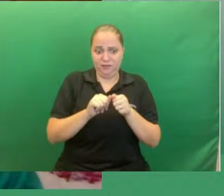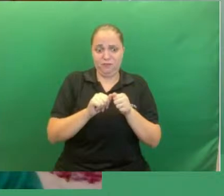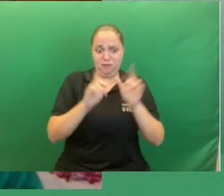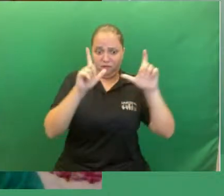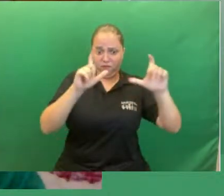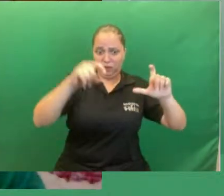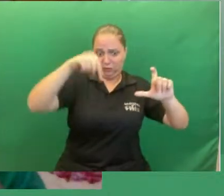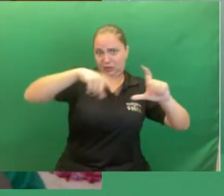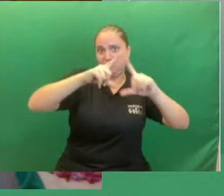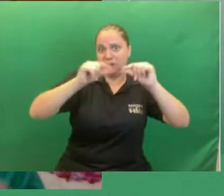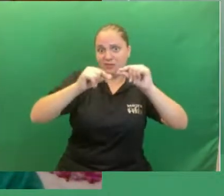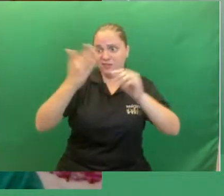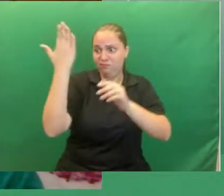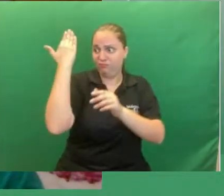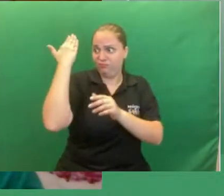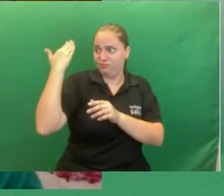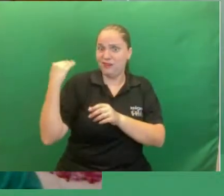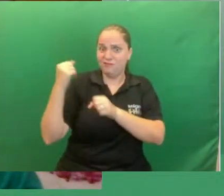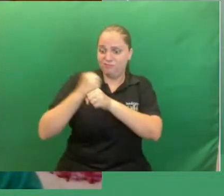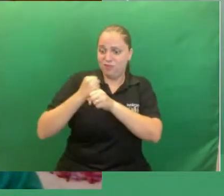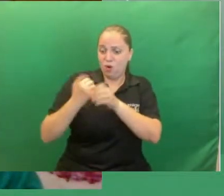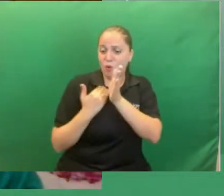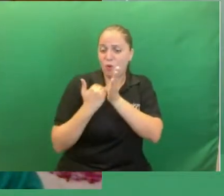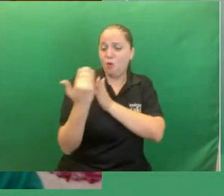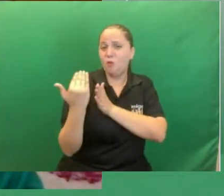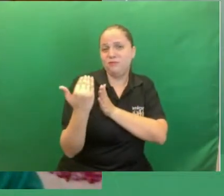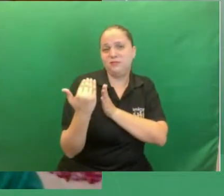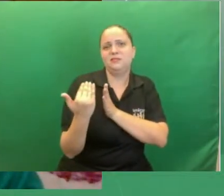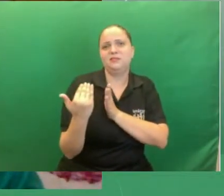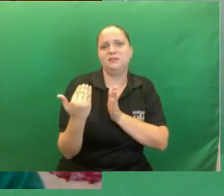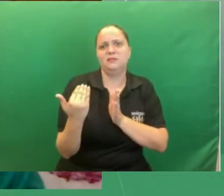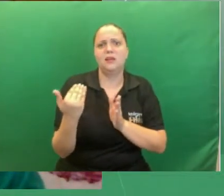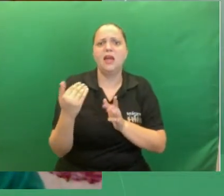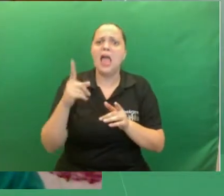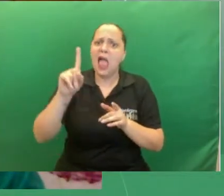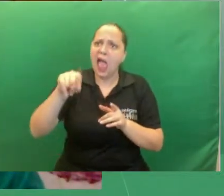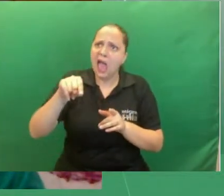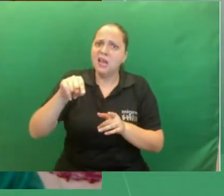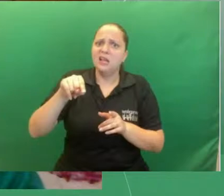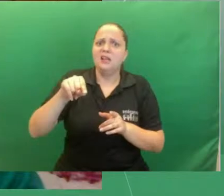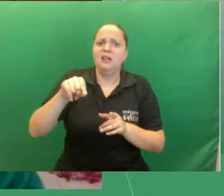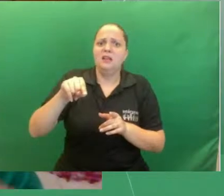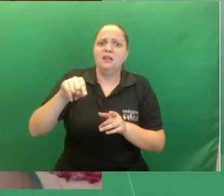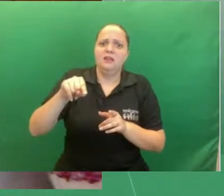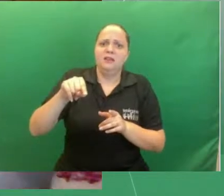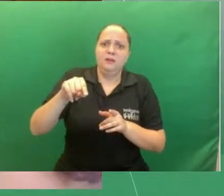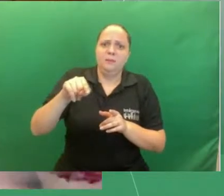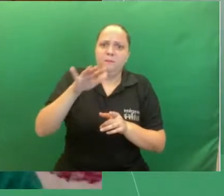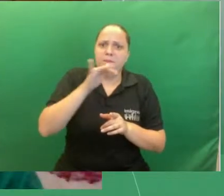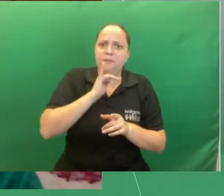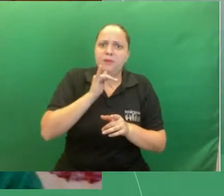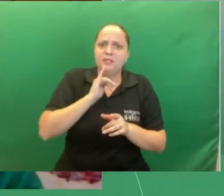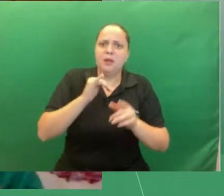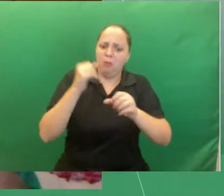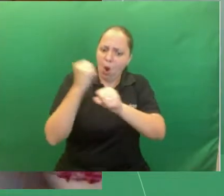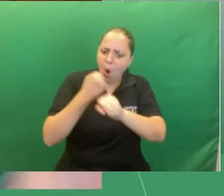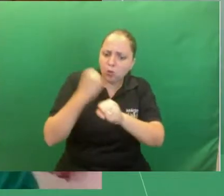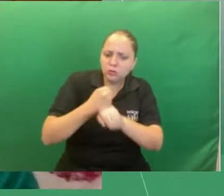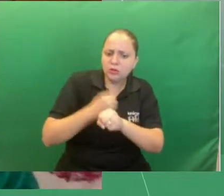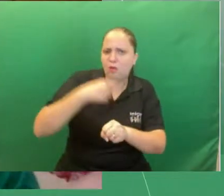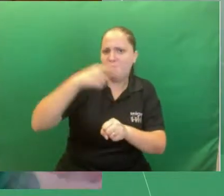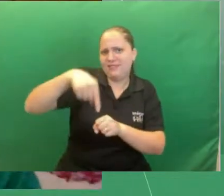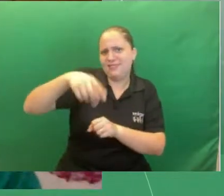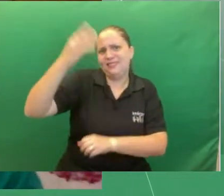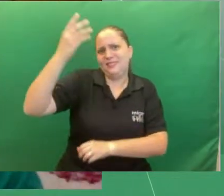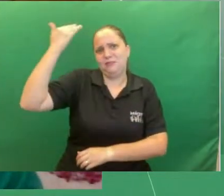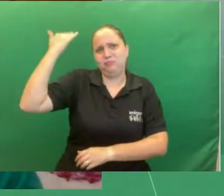oposição para tirar fotografias de lugares por exemplo que tiveram problemas na construção para retornar para